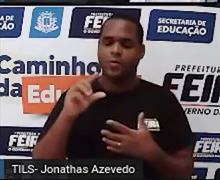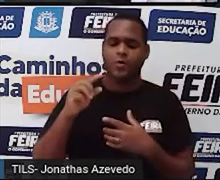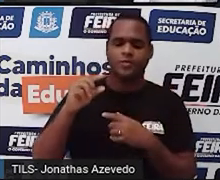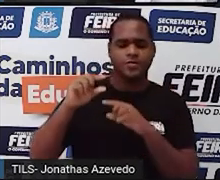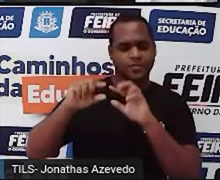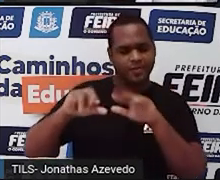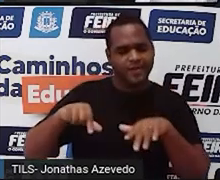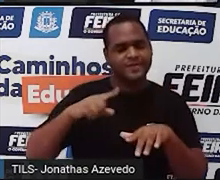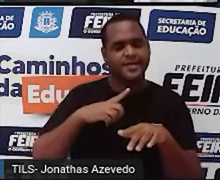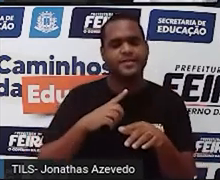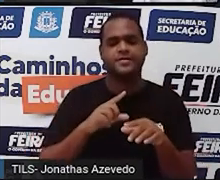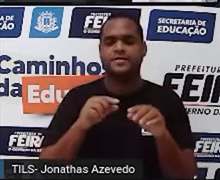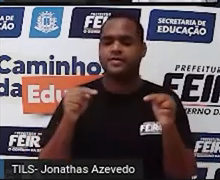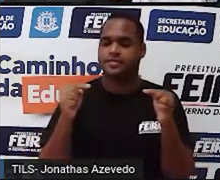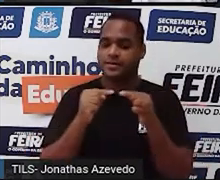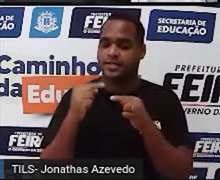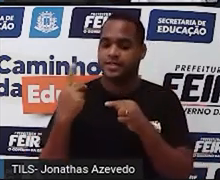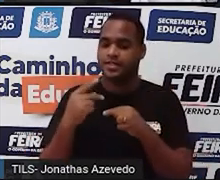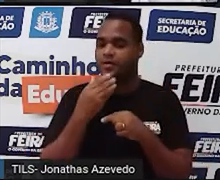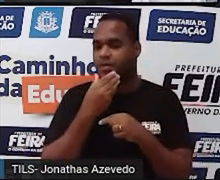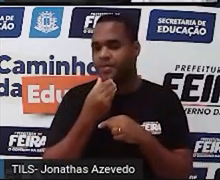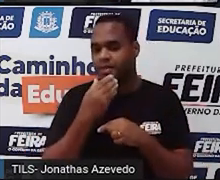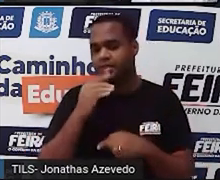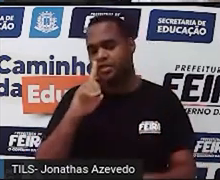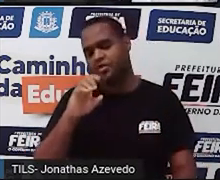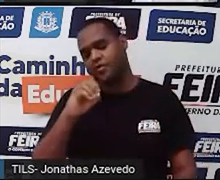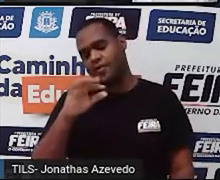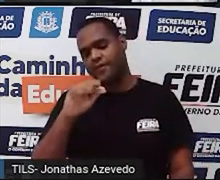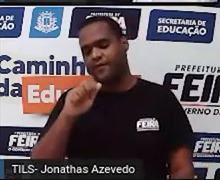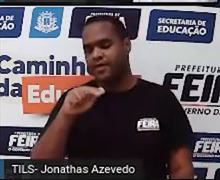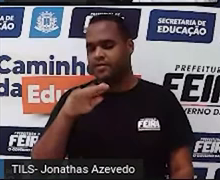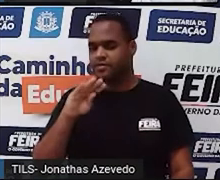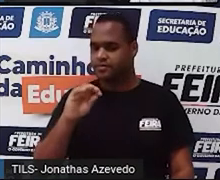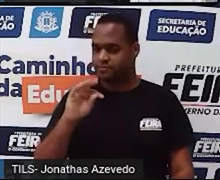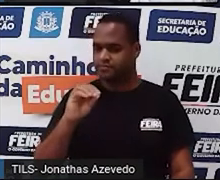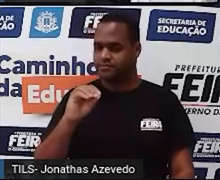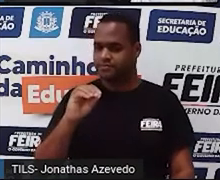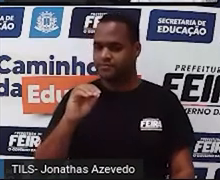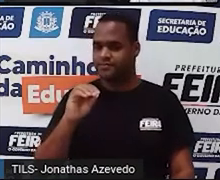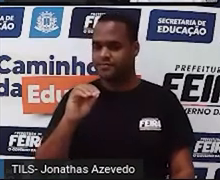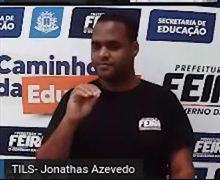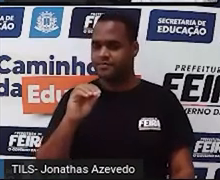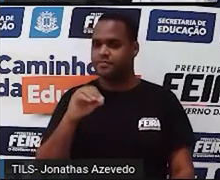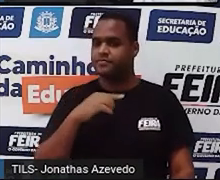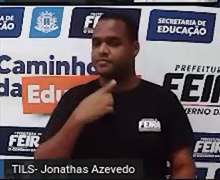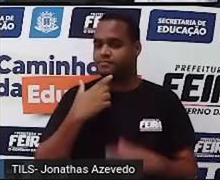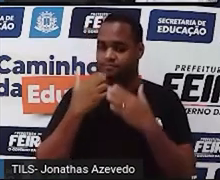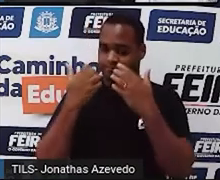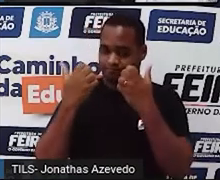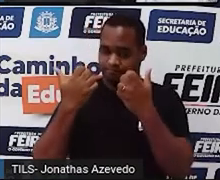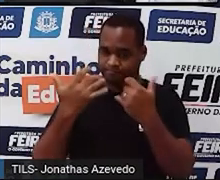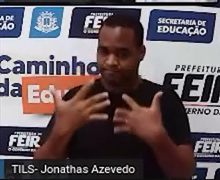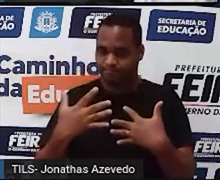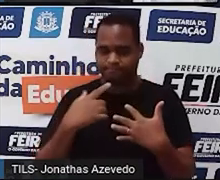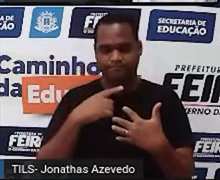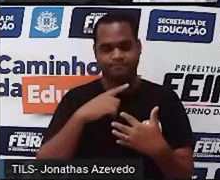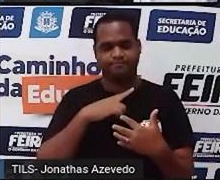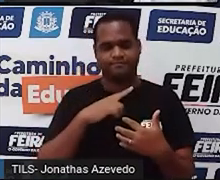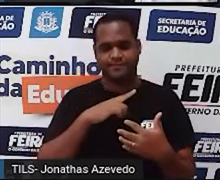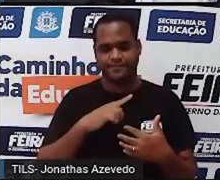coisas a respeito de Diofanto, né? Mas, é o que eu disse. Dentro dessas coisas que a gente